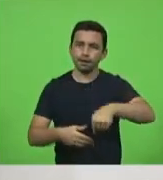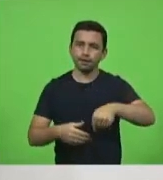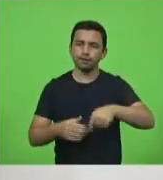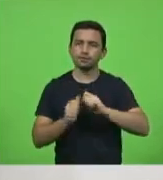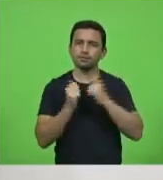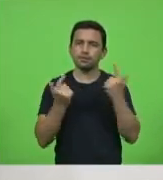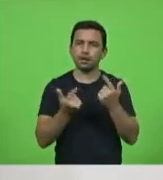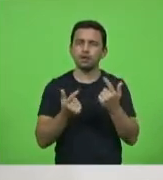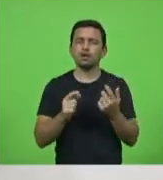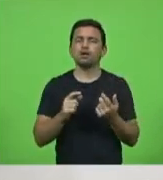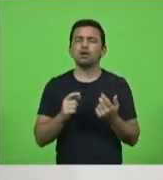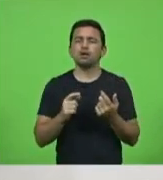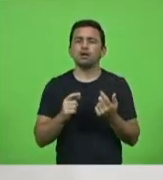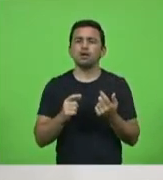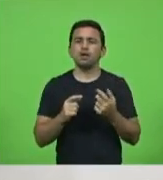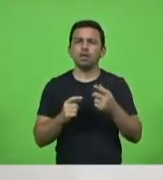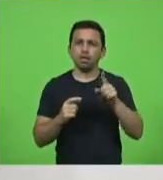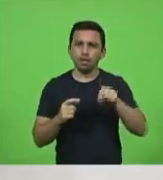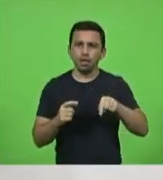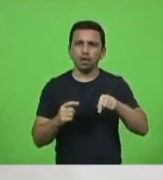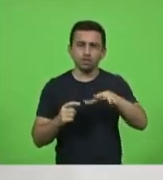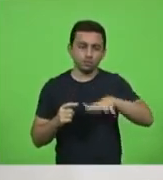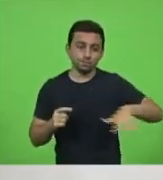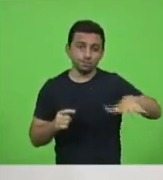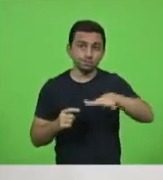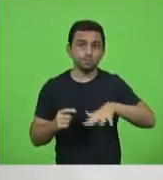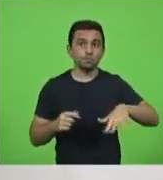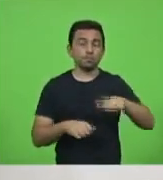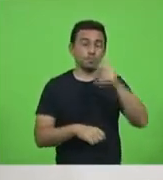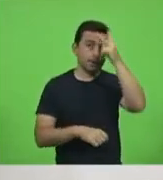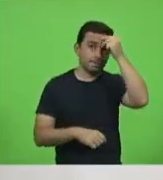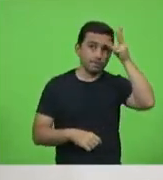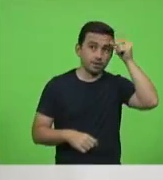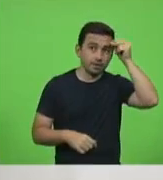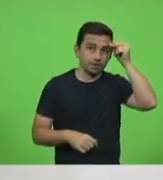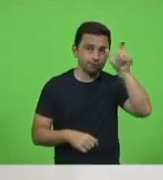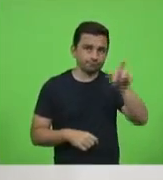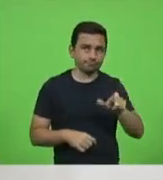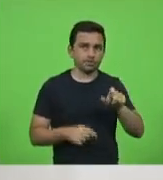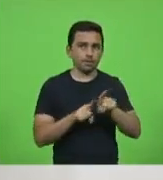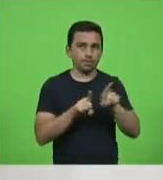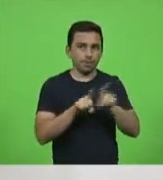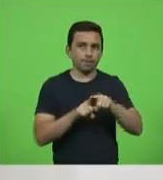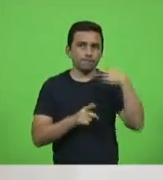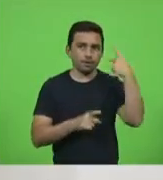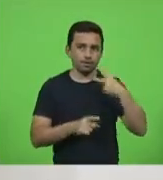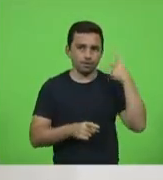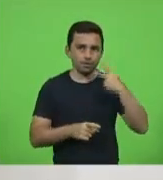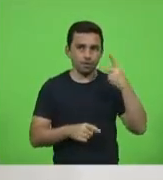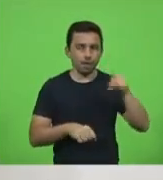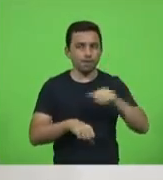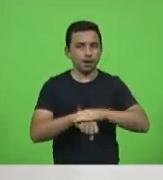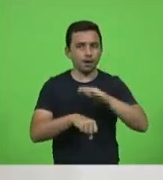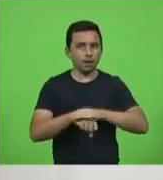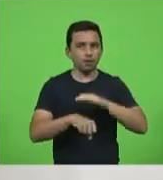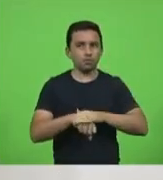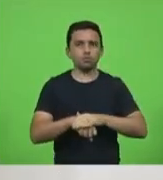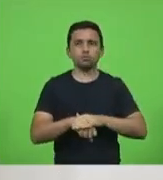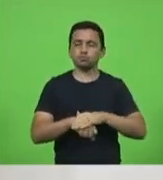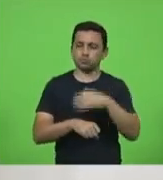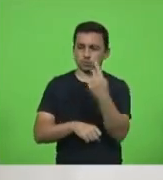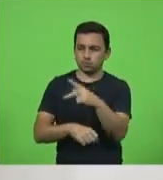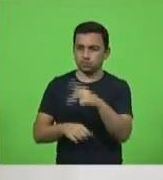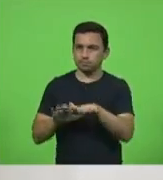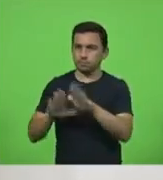ambiente um espaço para prefeitos e vereadores, que é de competência da mesa diretora, e eu peço a V. Exª,